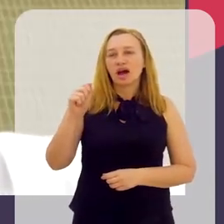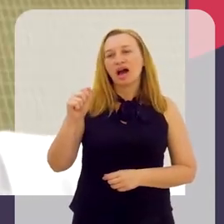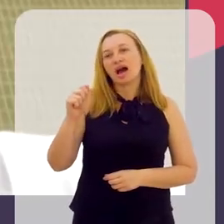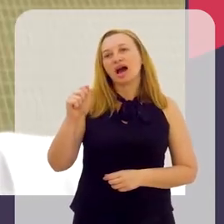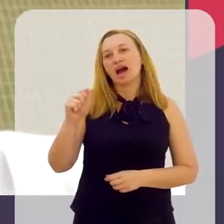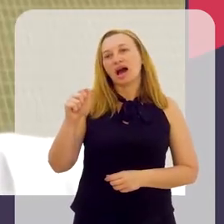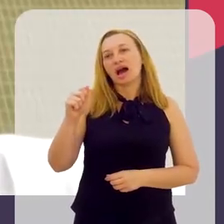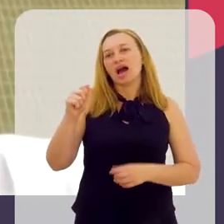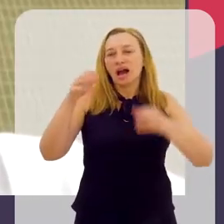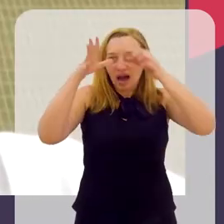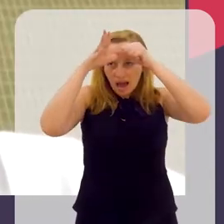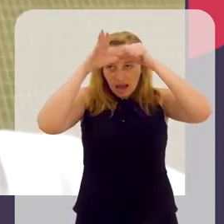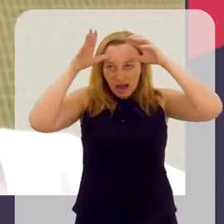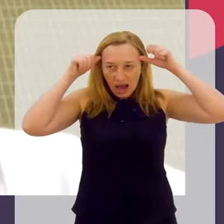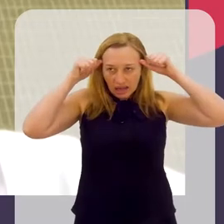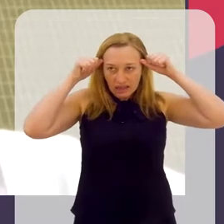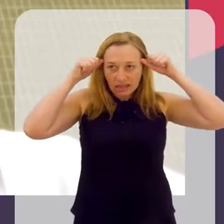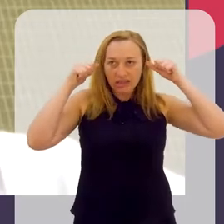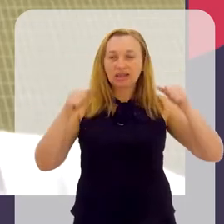do Rio Grande do Sul.